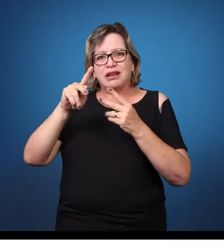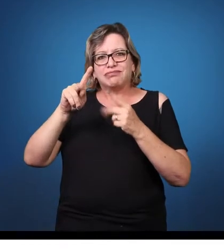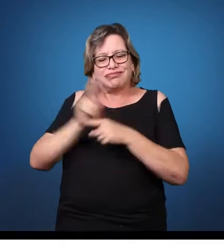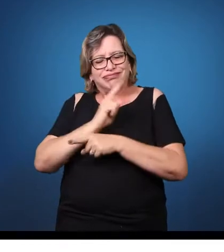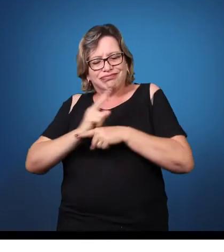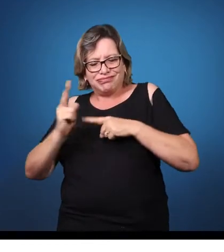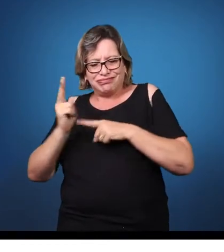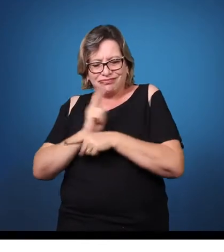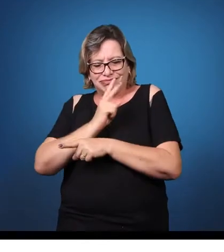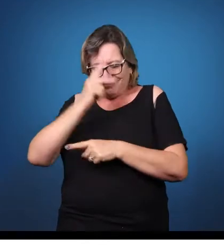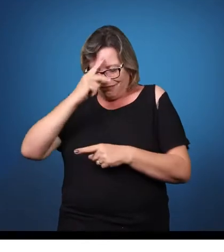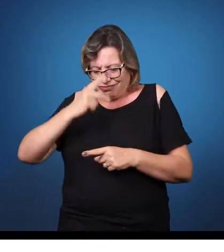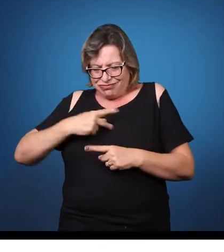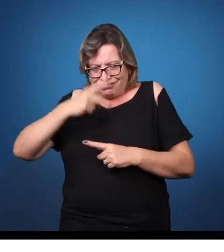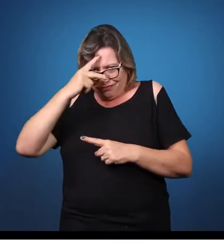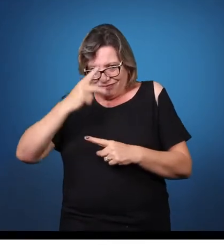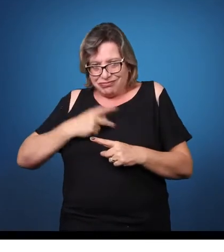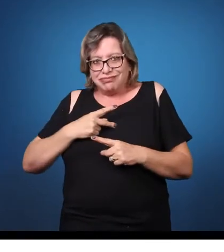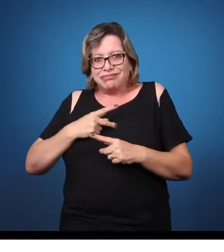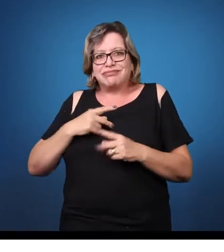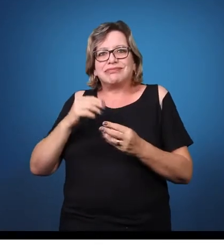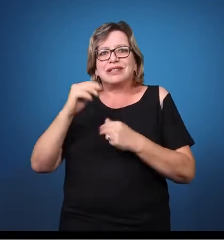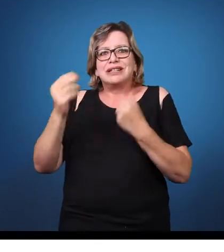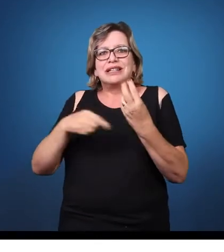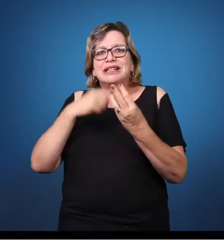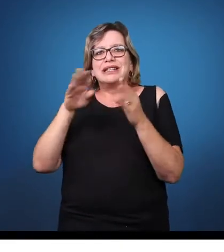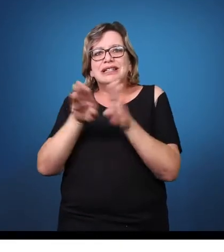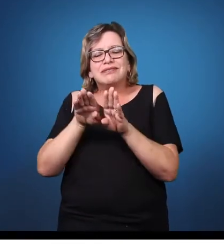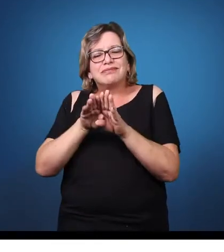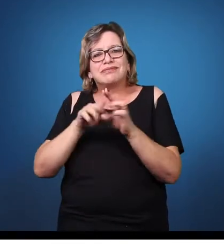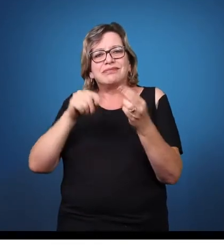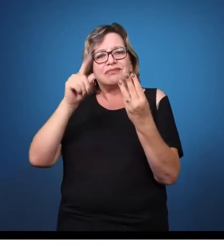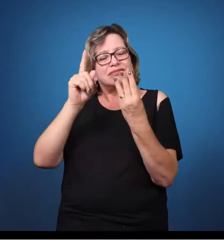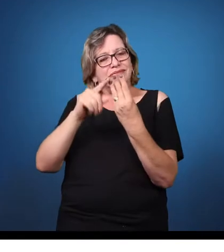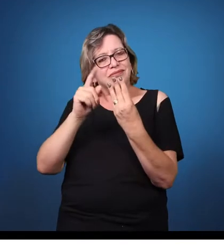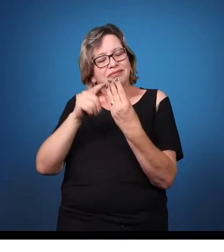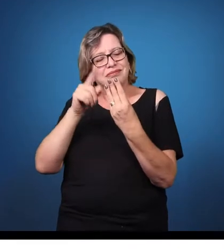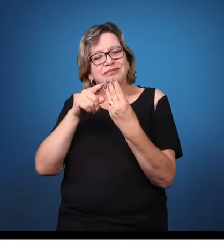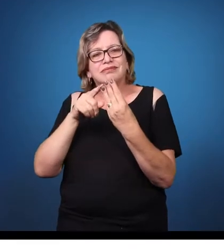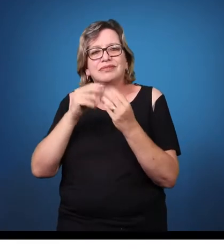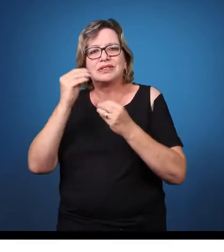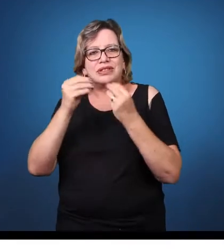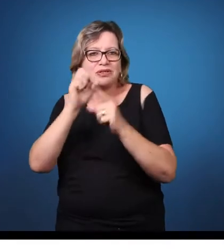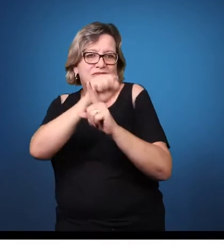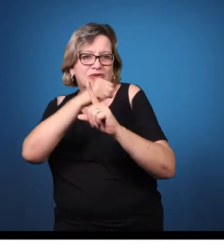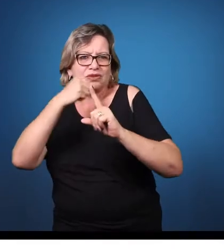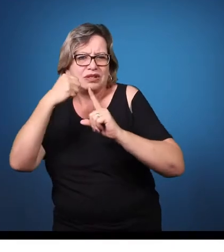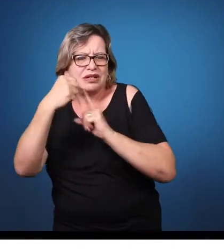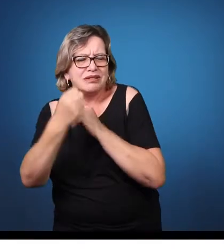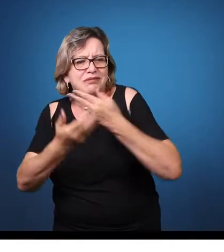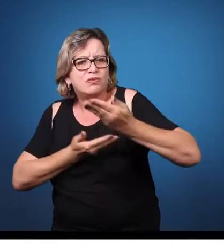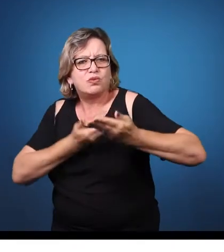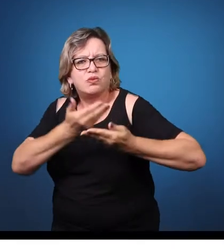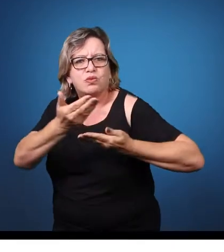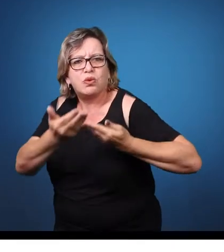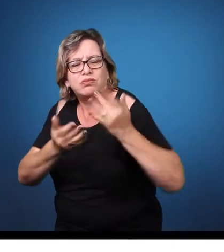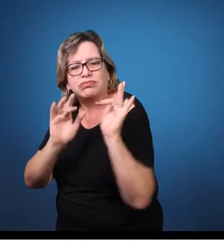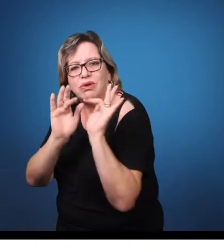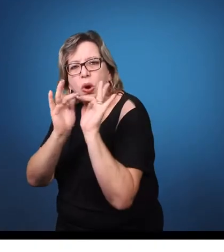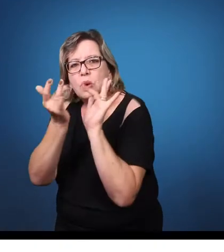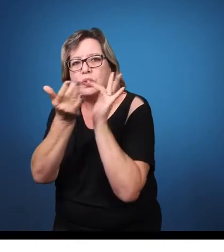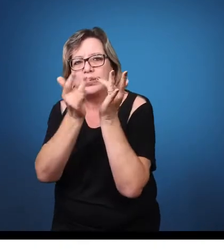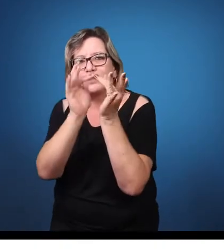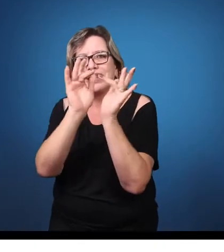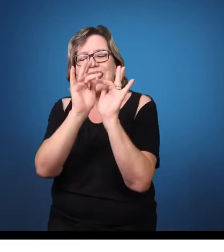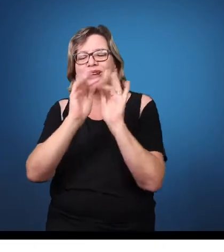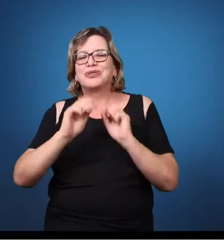de socialização, do contexto no qual ela está inserida. Então, veja, a deficiência